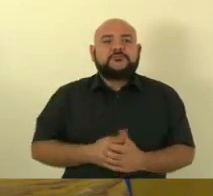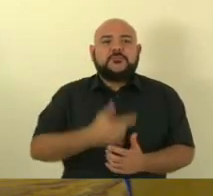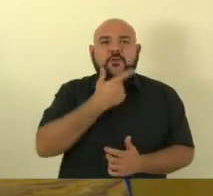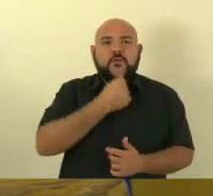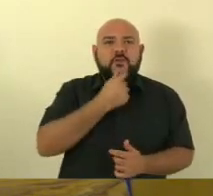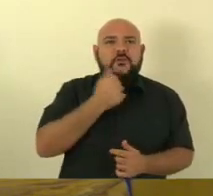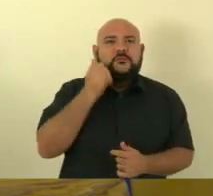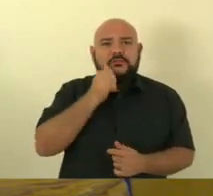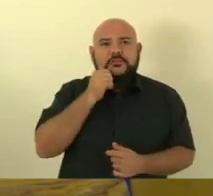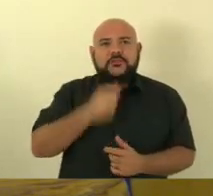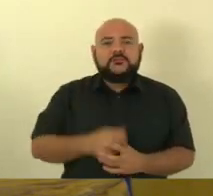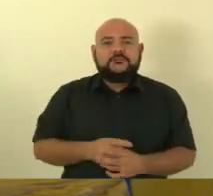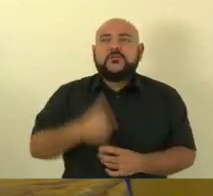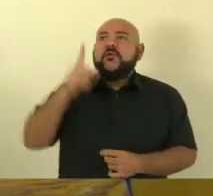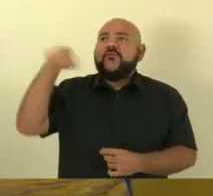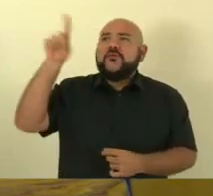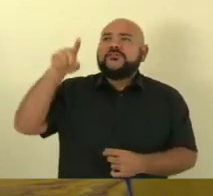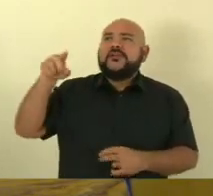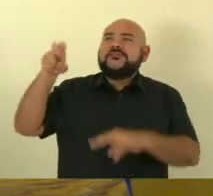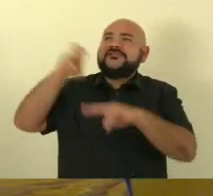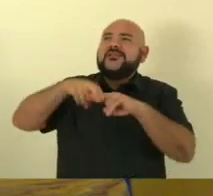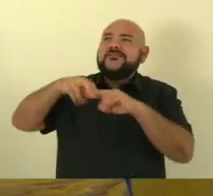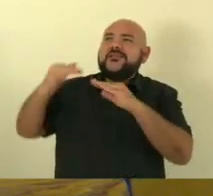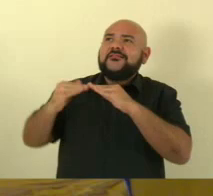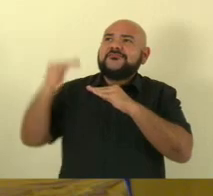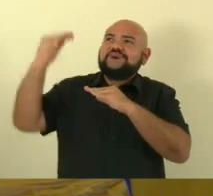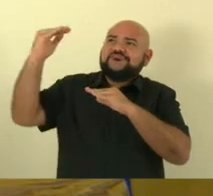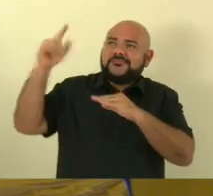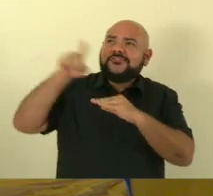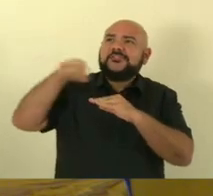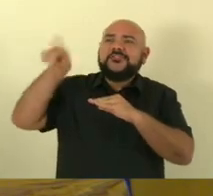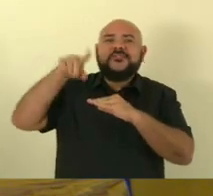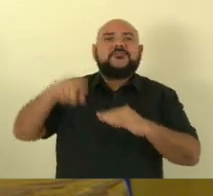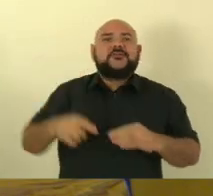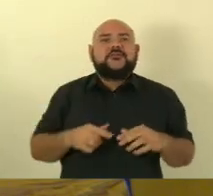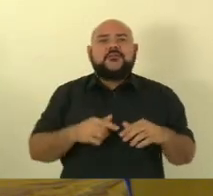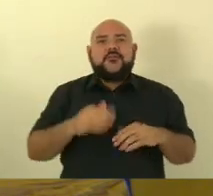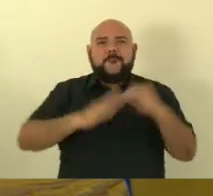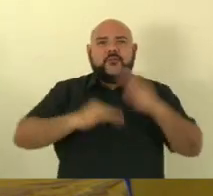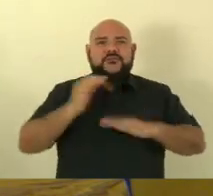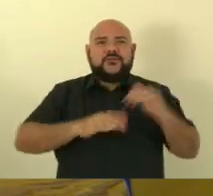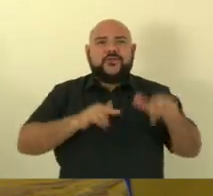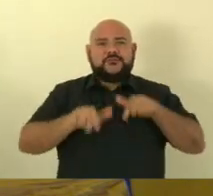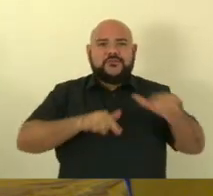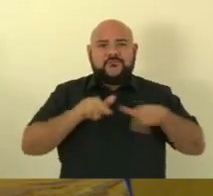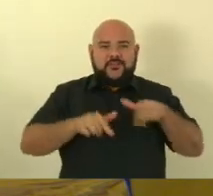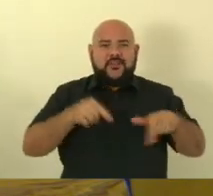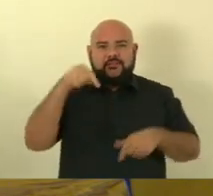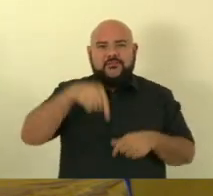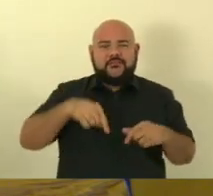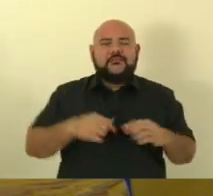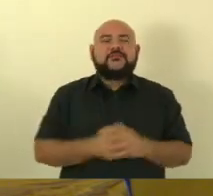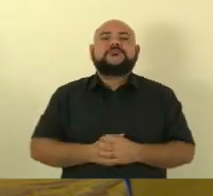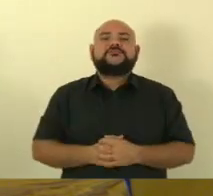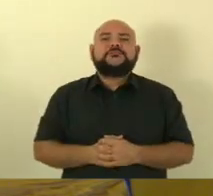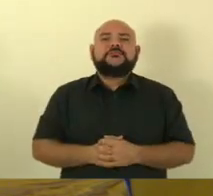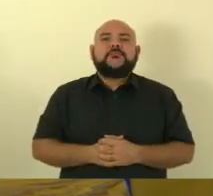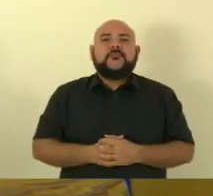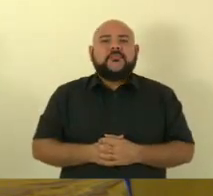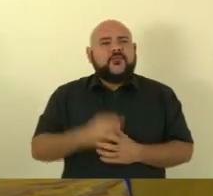a todos que estão nas galerias aos servidores dessa casa depois desses discursos ressaltando relevantes questões